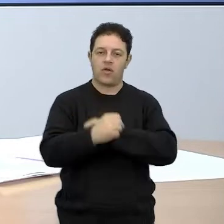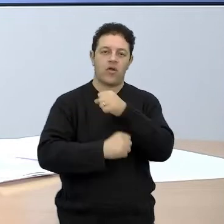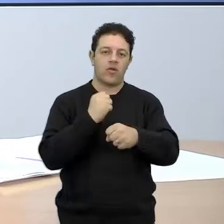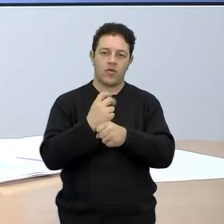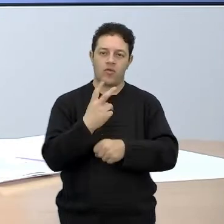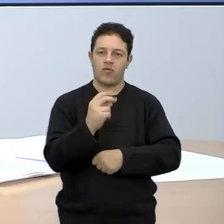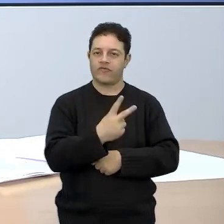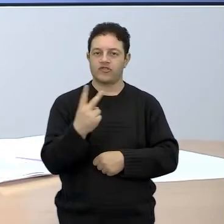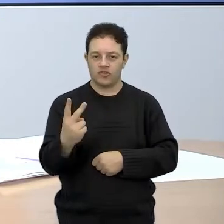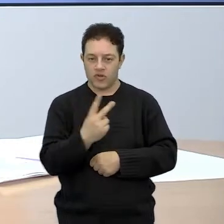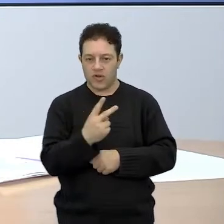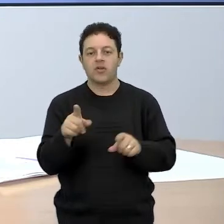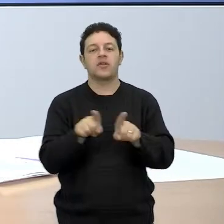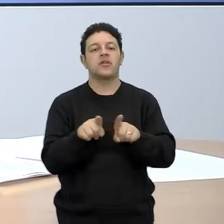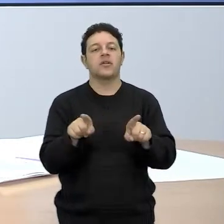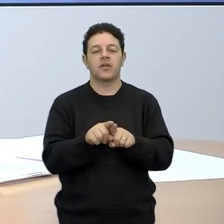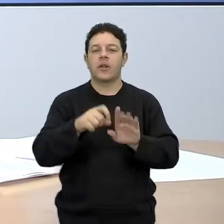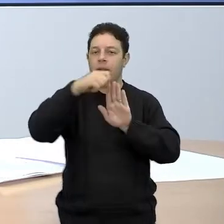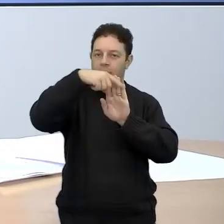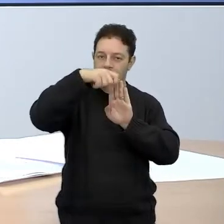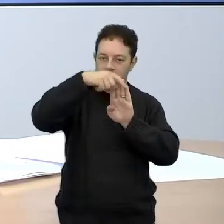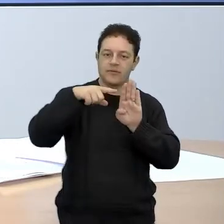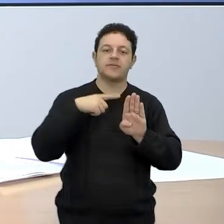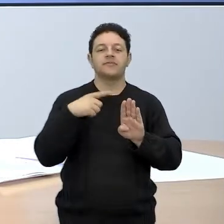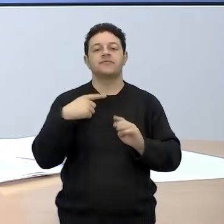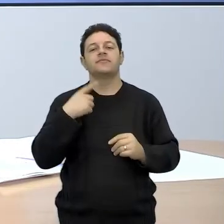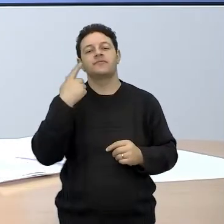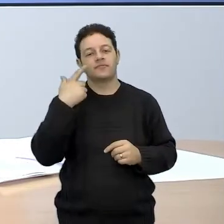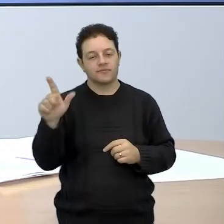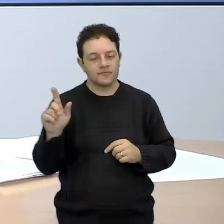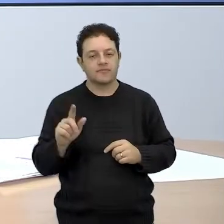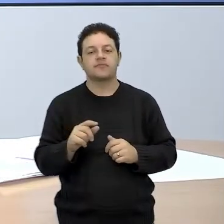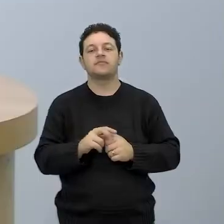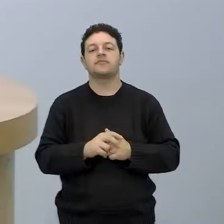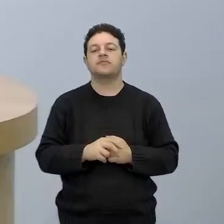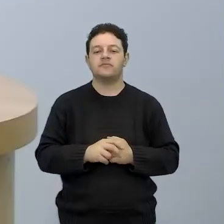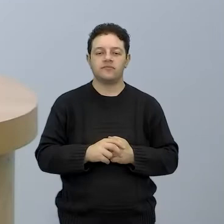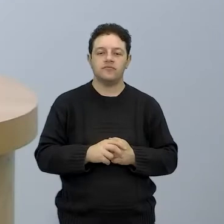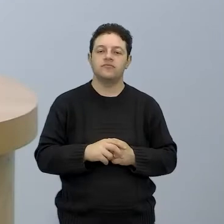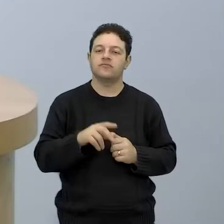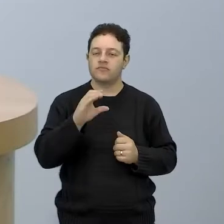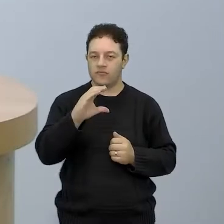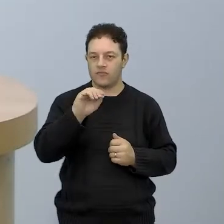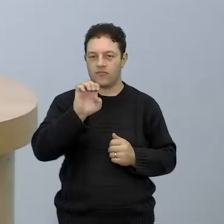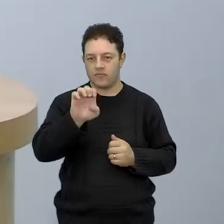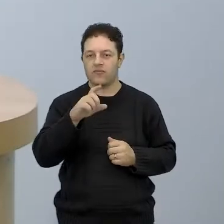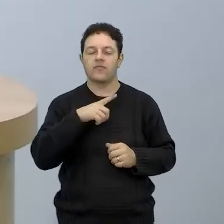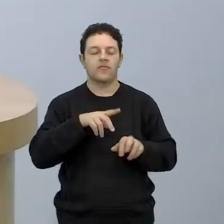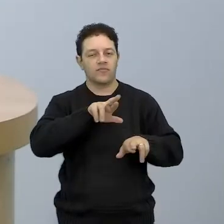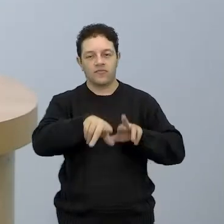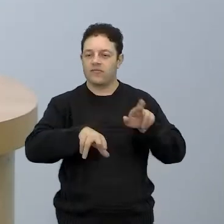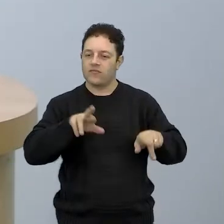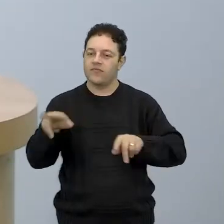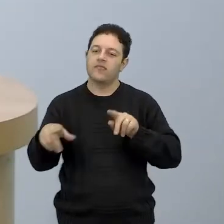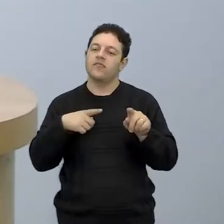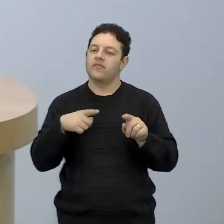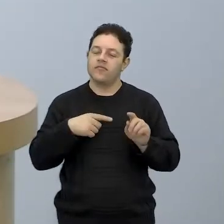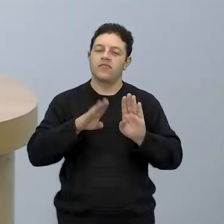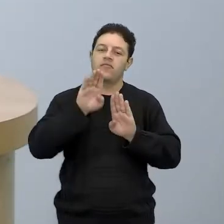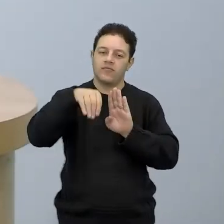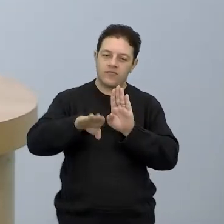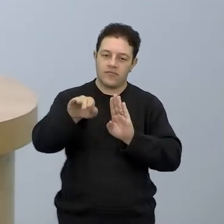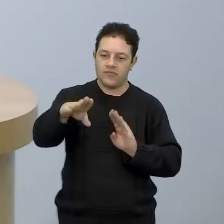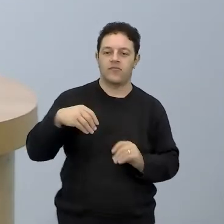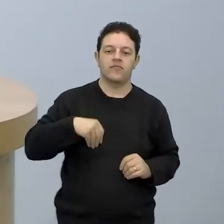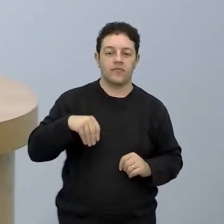robôs investidores, a criptomoeda, tem o COI também, que são os atuais aí da renda variável. Eu